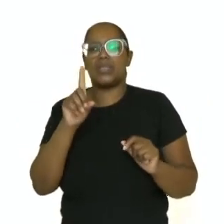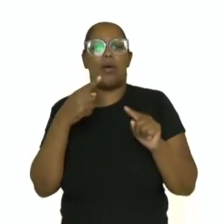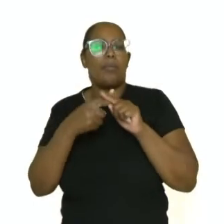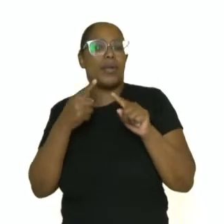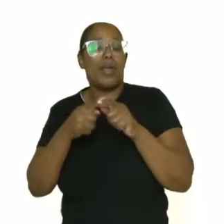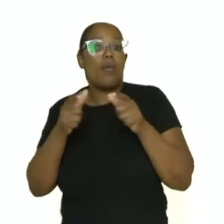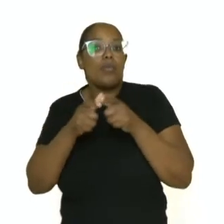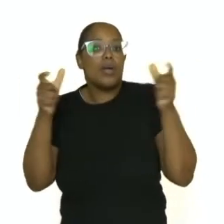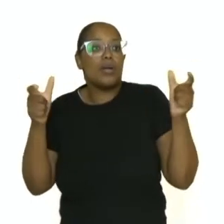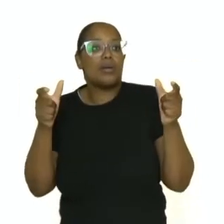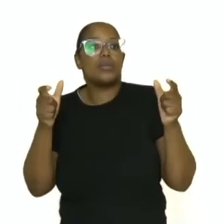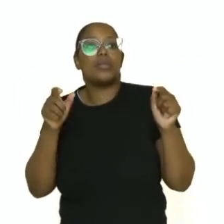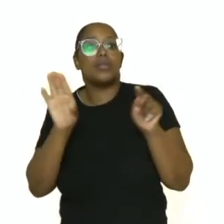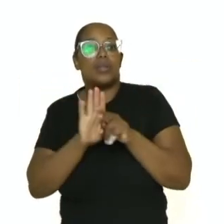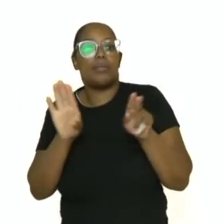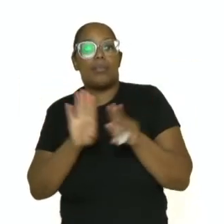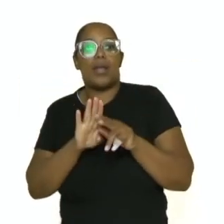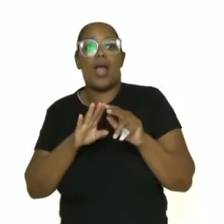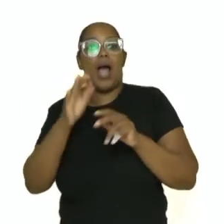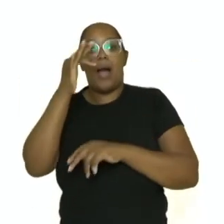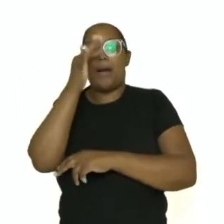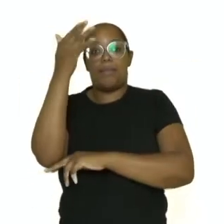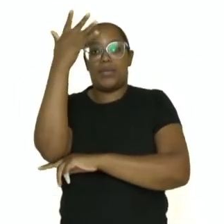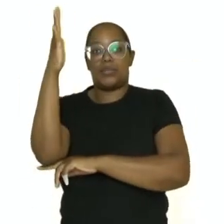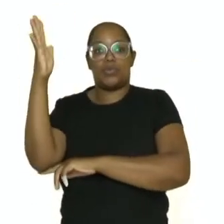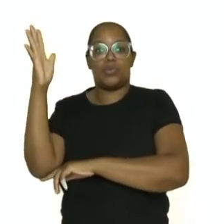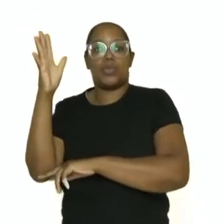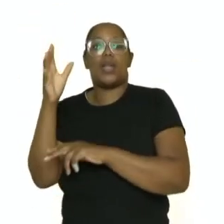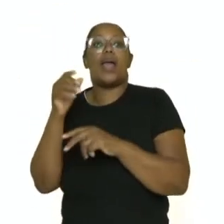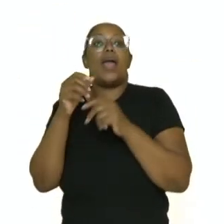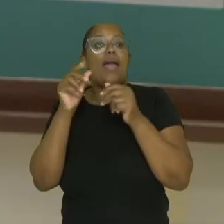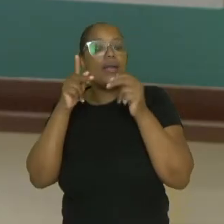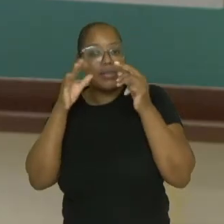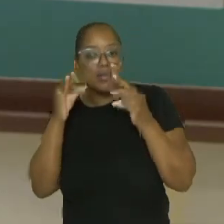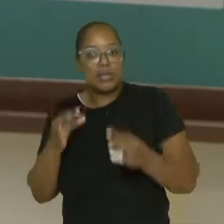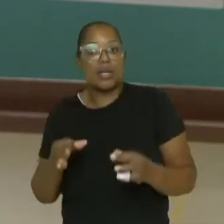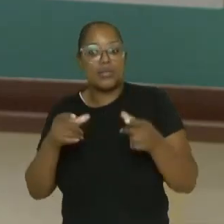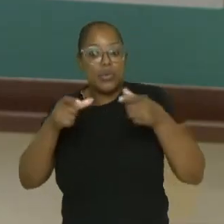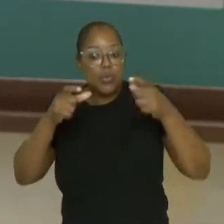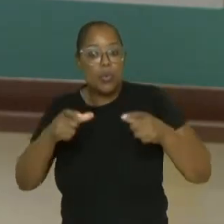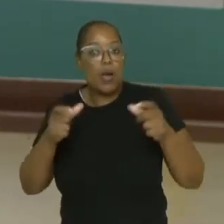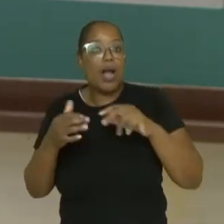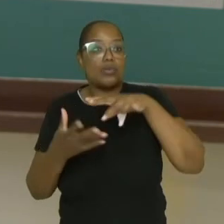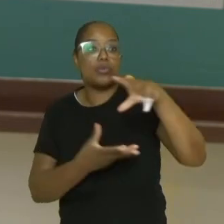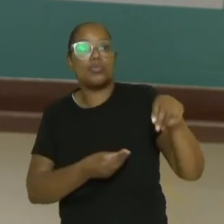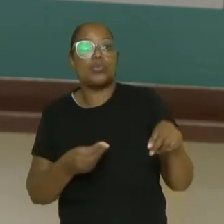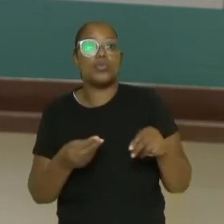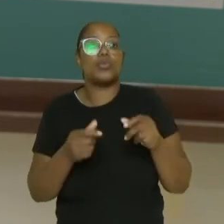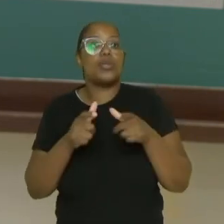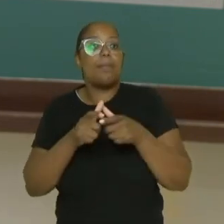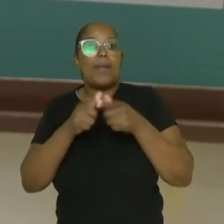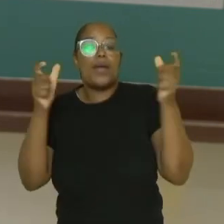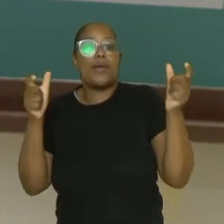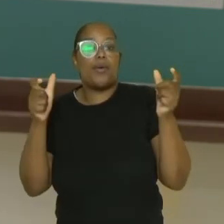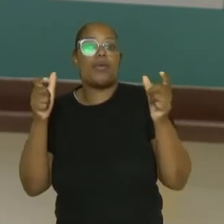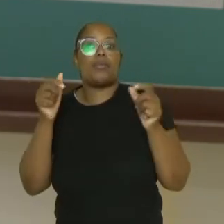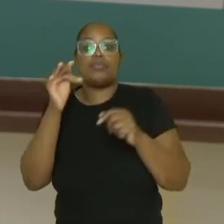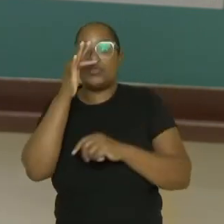ecossistema. Temos dois verbos, portanto, duas orações e formam, então, um período. Combinado?